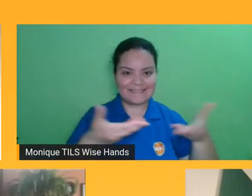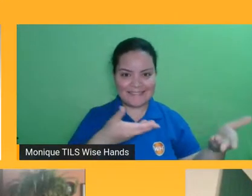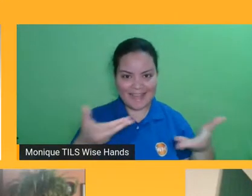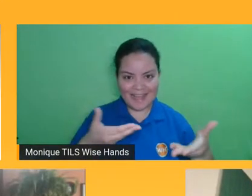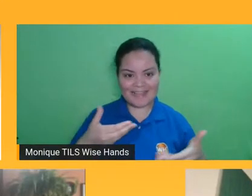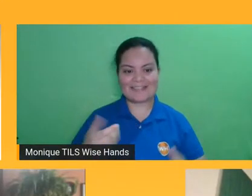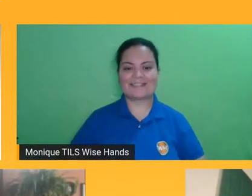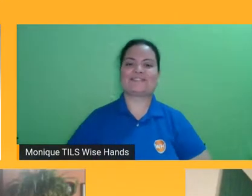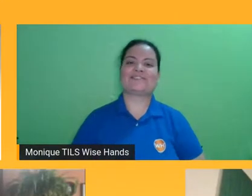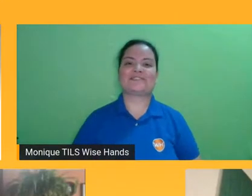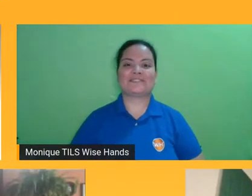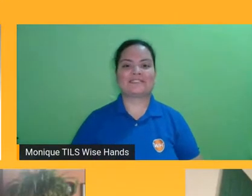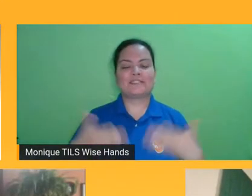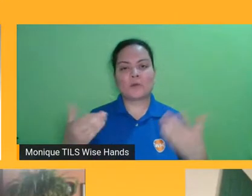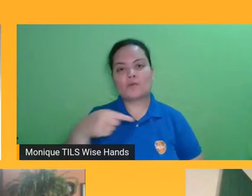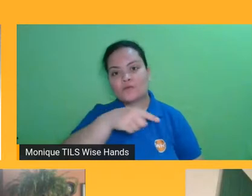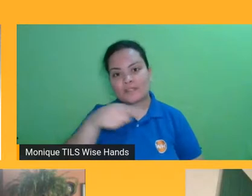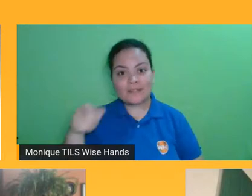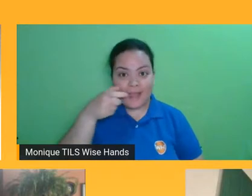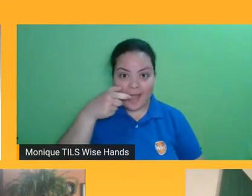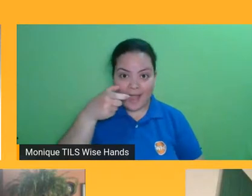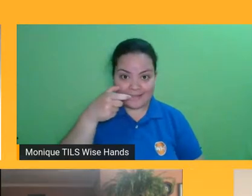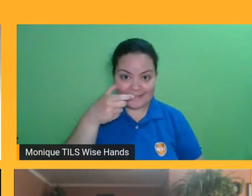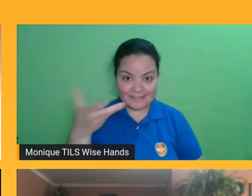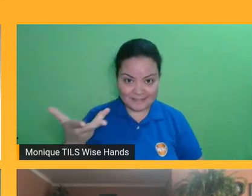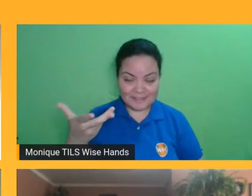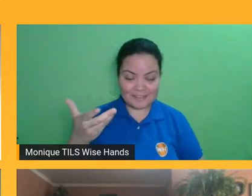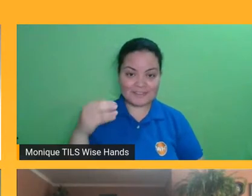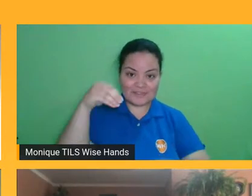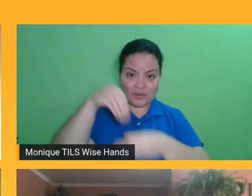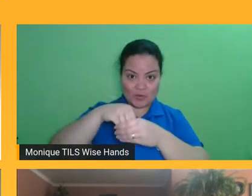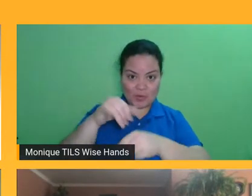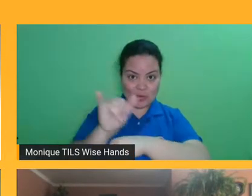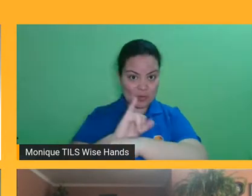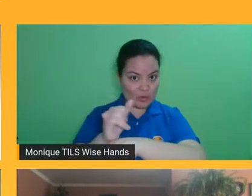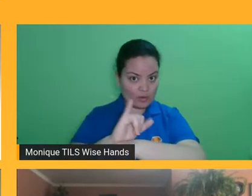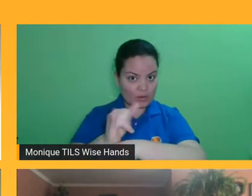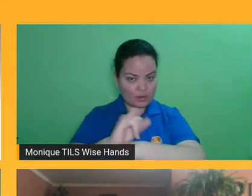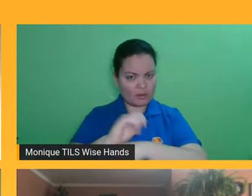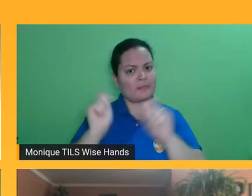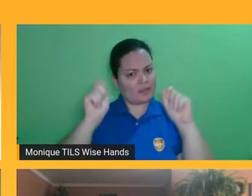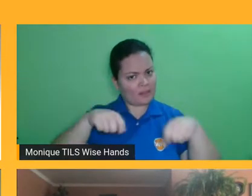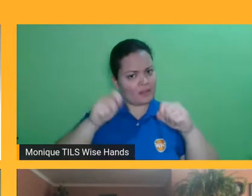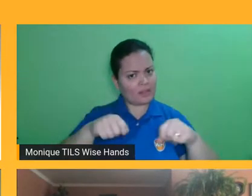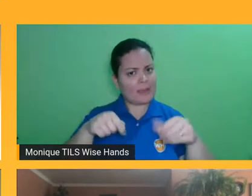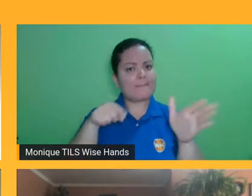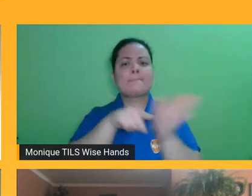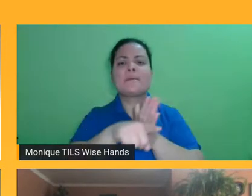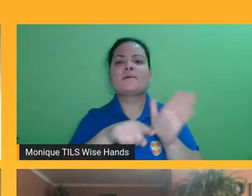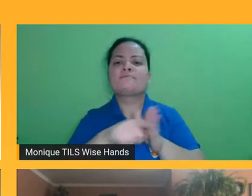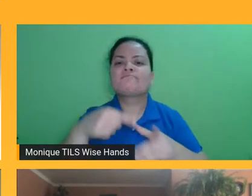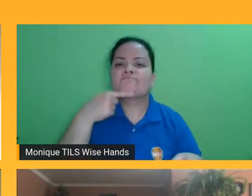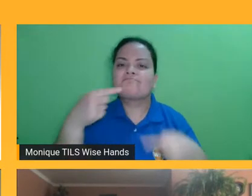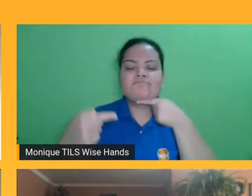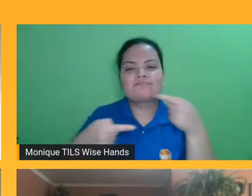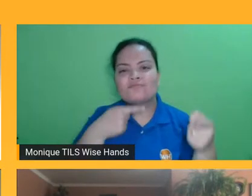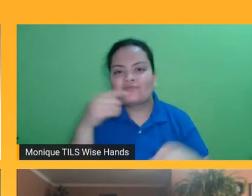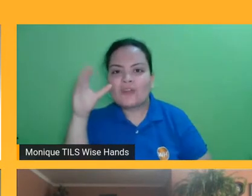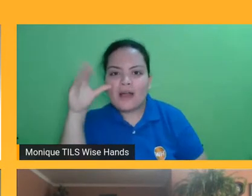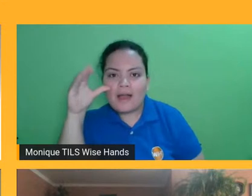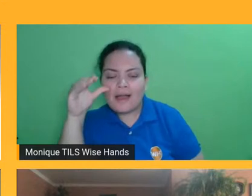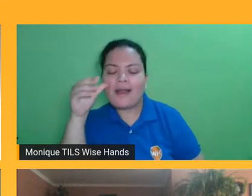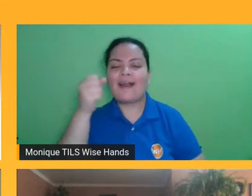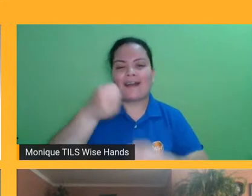e o pessoal que está assistindo aí no YouTube, já comecem a deixar também as suas perguntas que daqui a pouco a gente vai